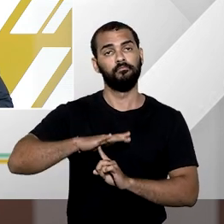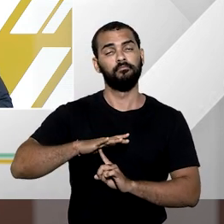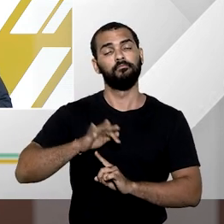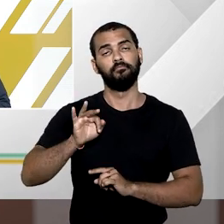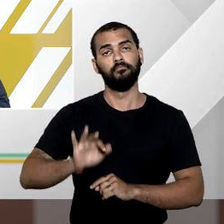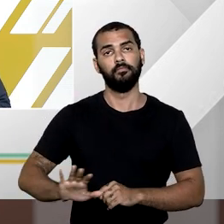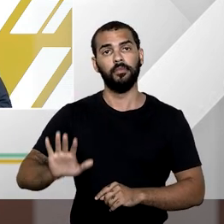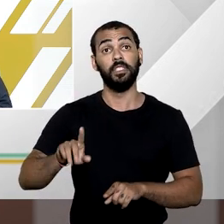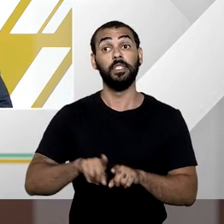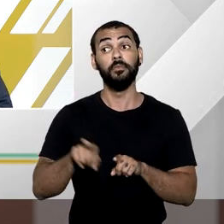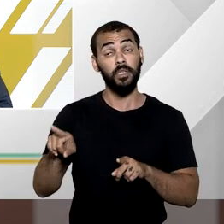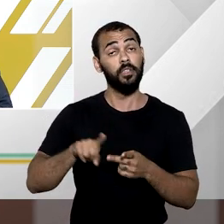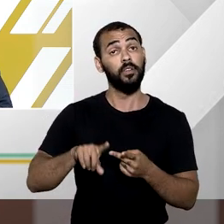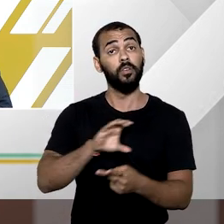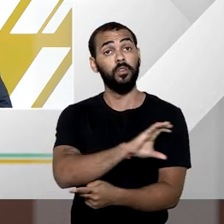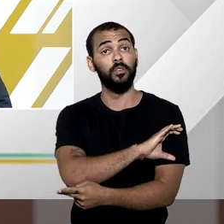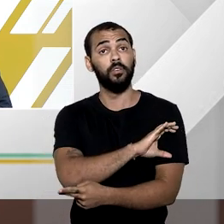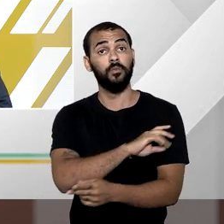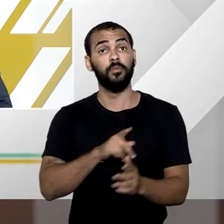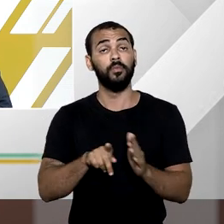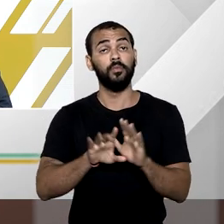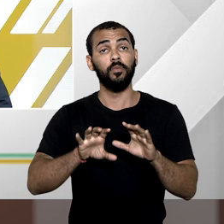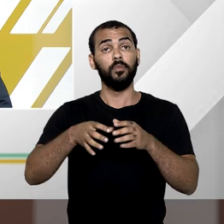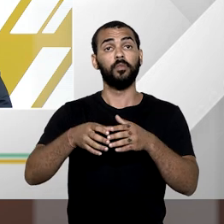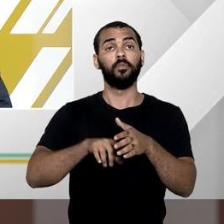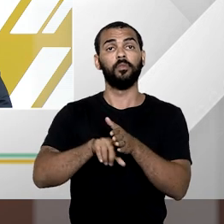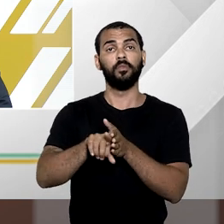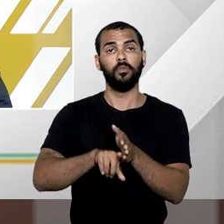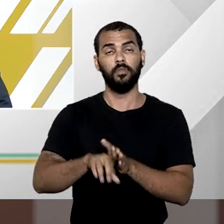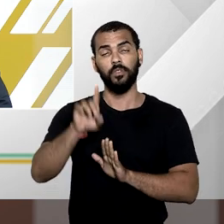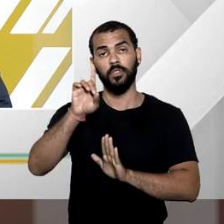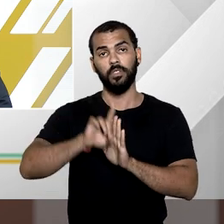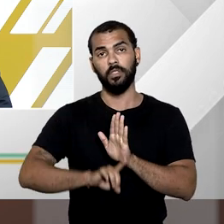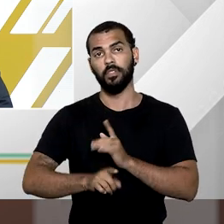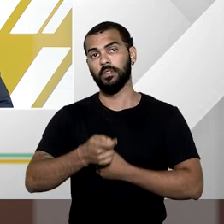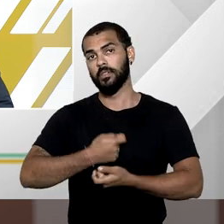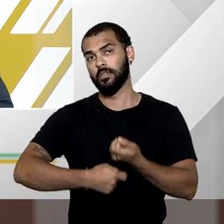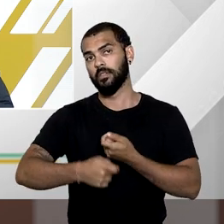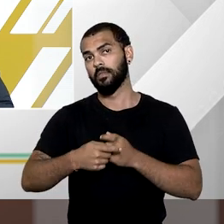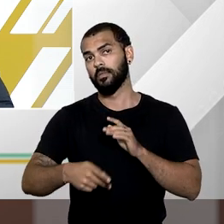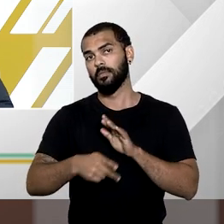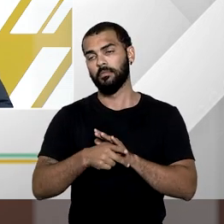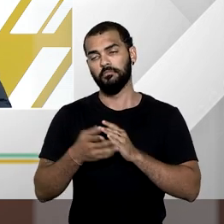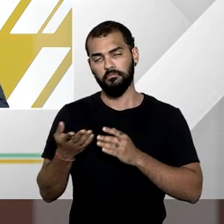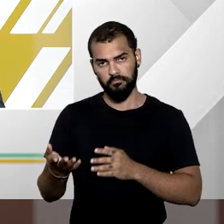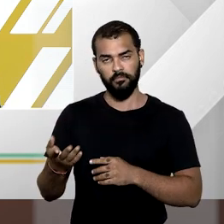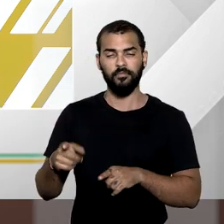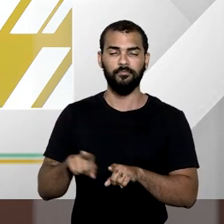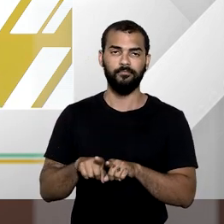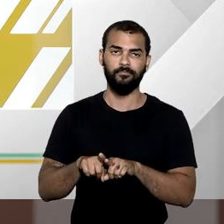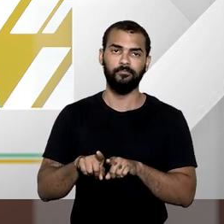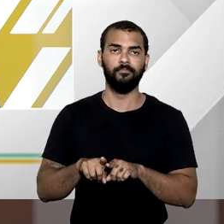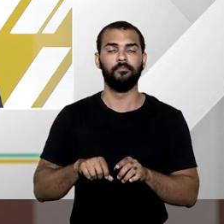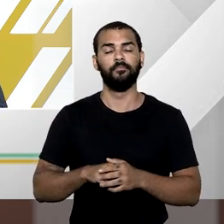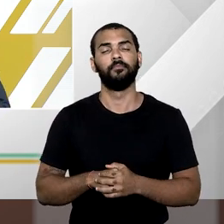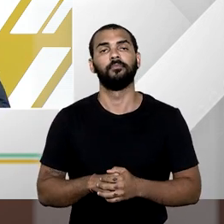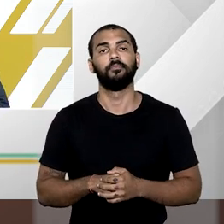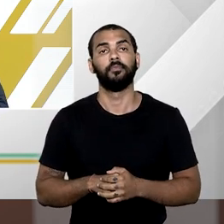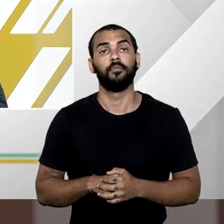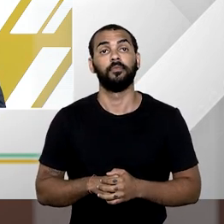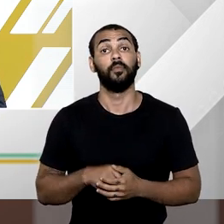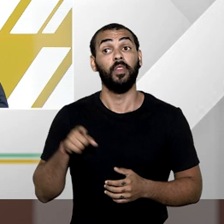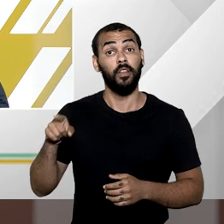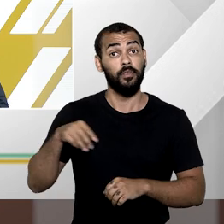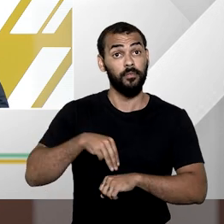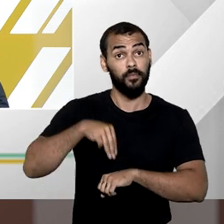também coordenador do Núcleo de Pesquisa em Direito Econômico pela instituição. Ele é mestre e